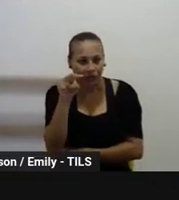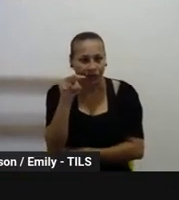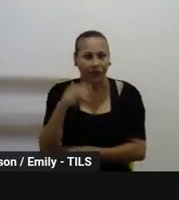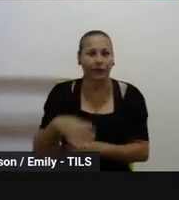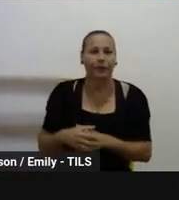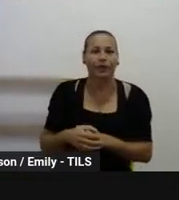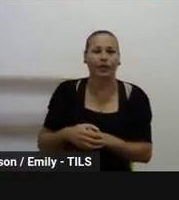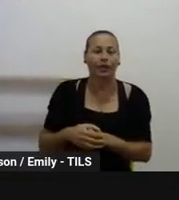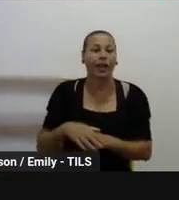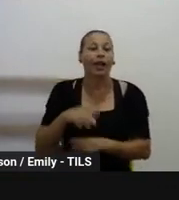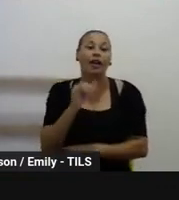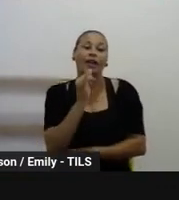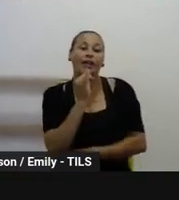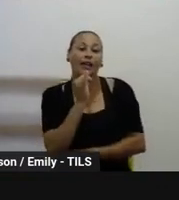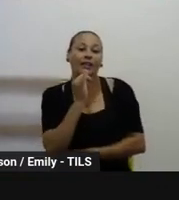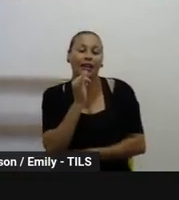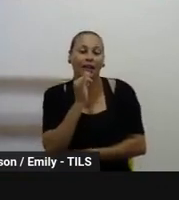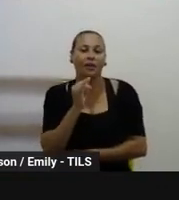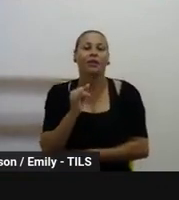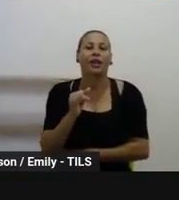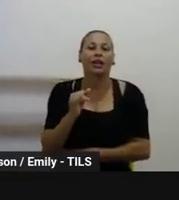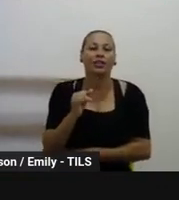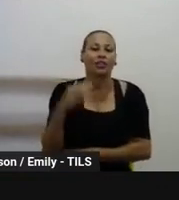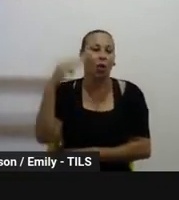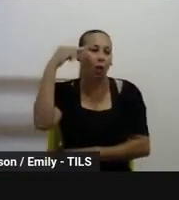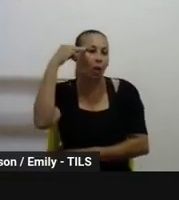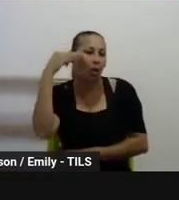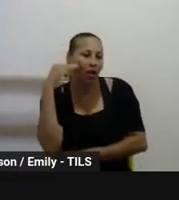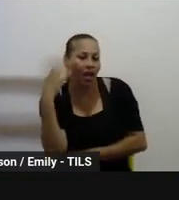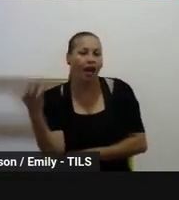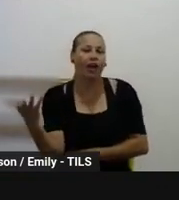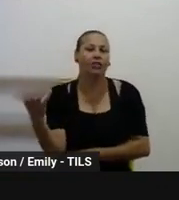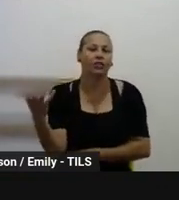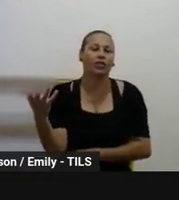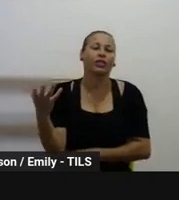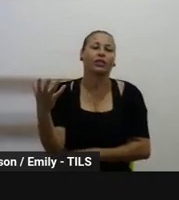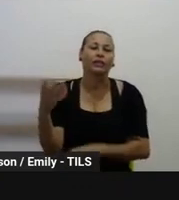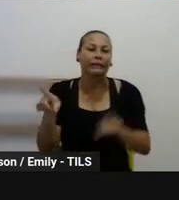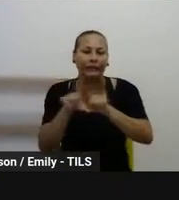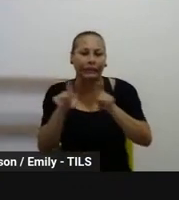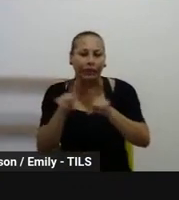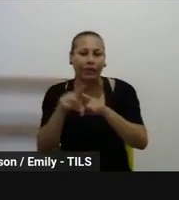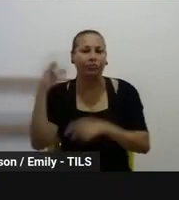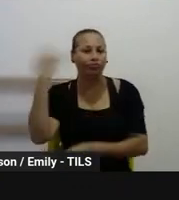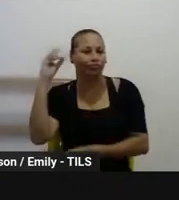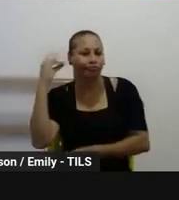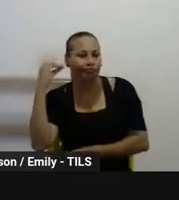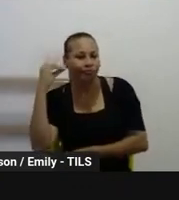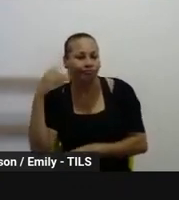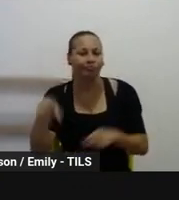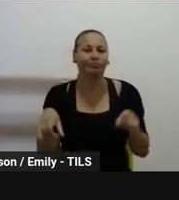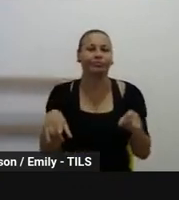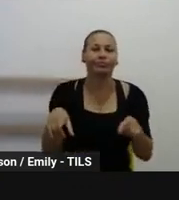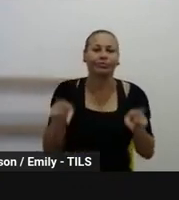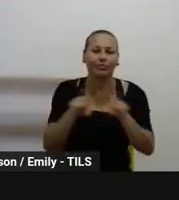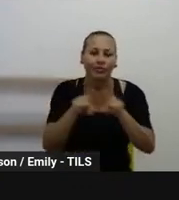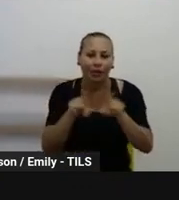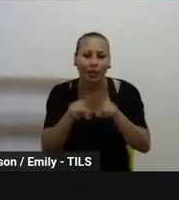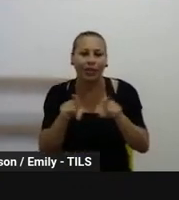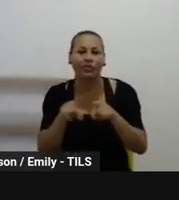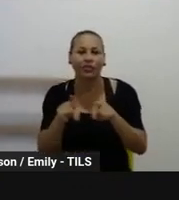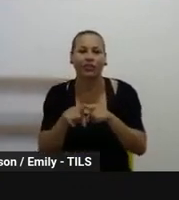Guai e vê alguns coreanos, chineses, japoneses, ou então a gente vai em outros espaços e encontra pessoas